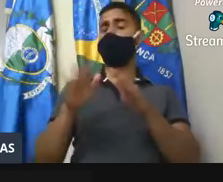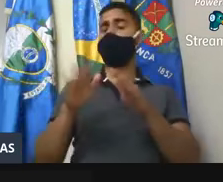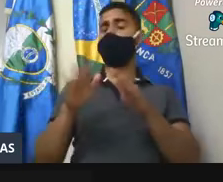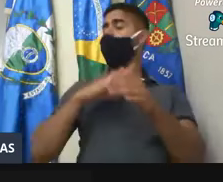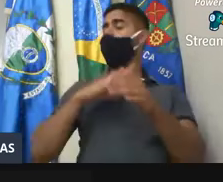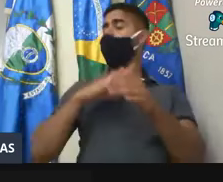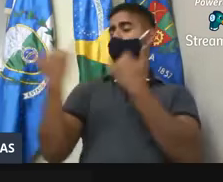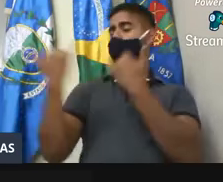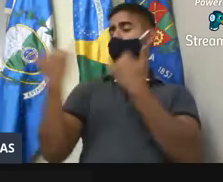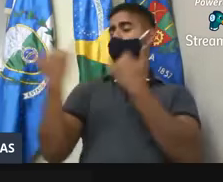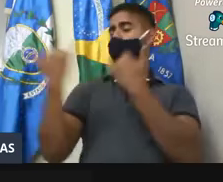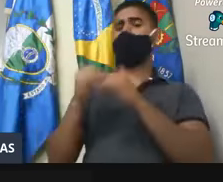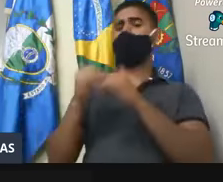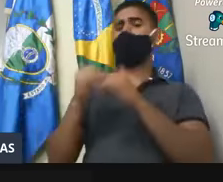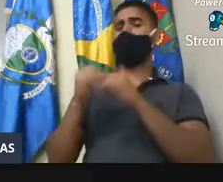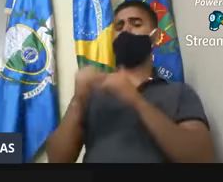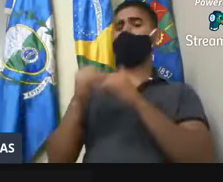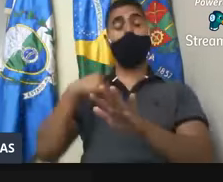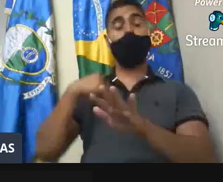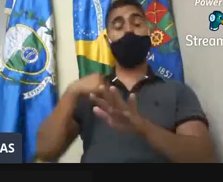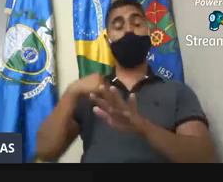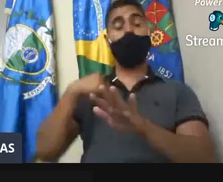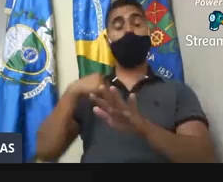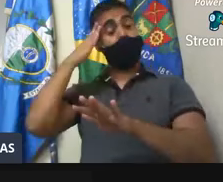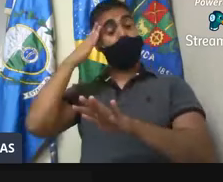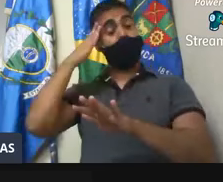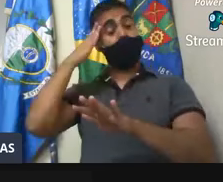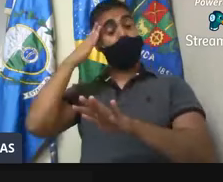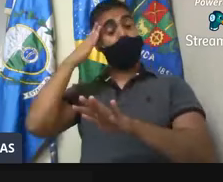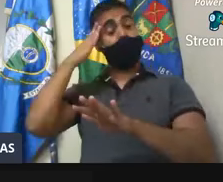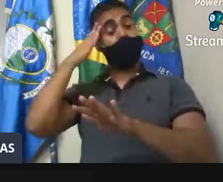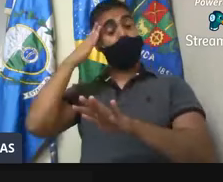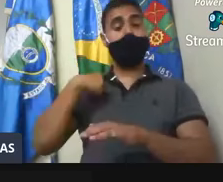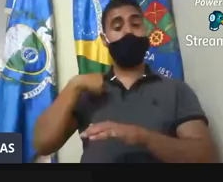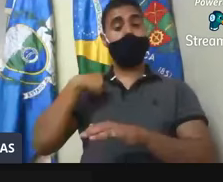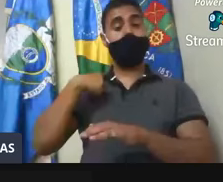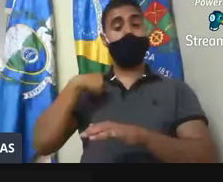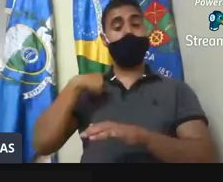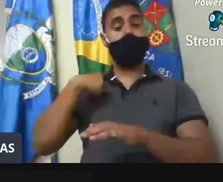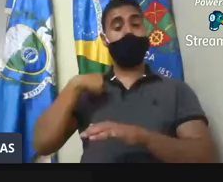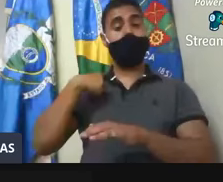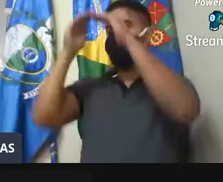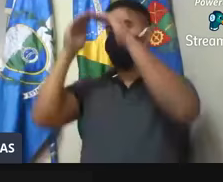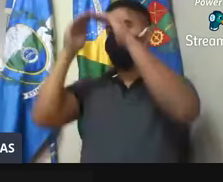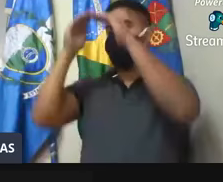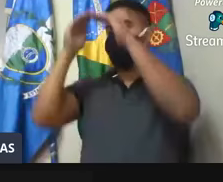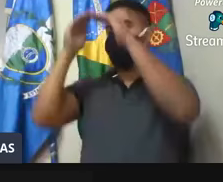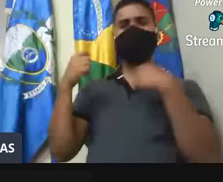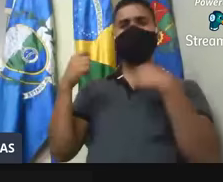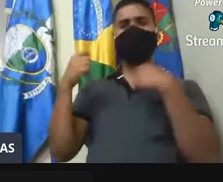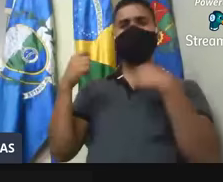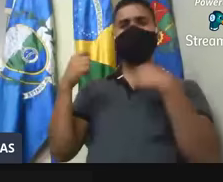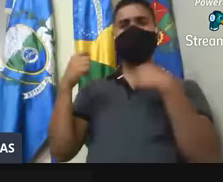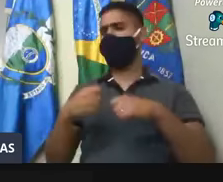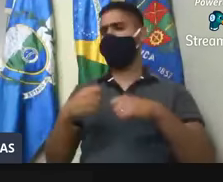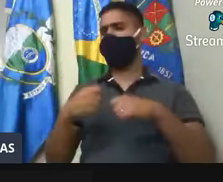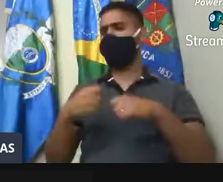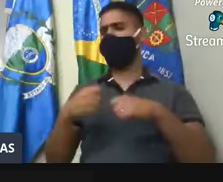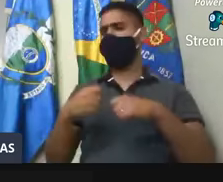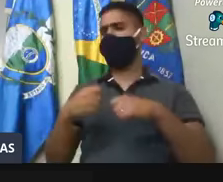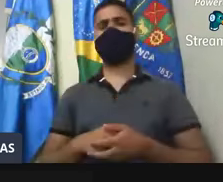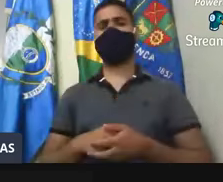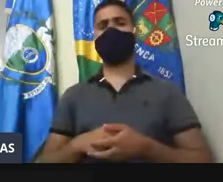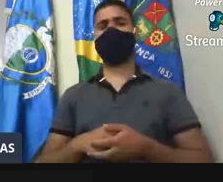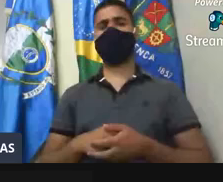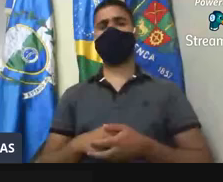chegaram. Então, acho, no meu entendimento, no meu entendimento, acho, Marquinhos, com todo respeito, que não tem necessidade, esses